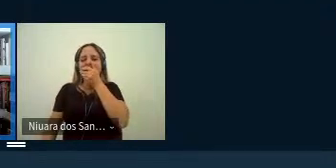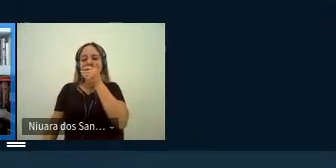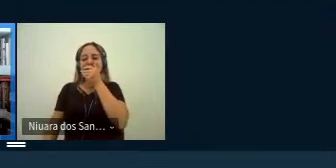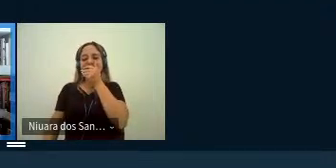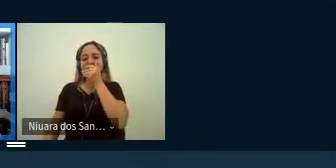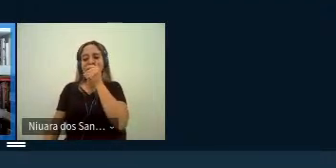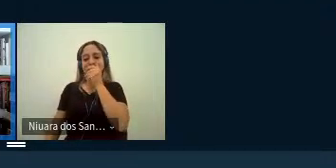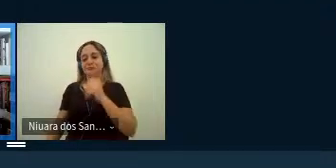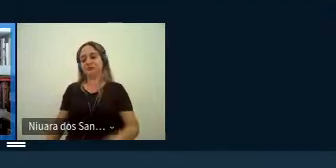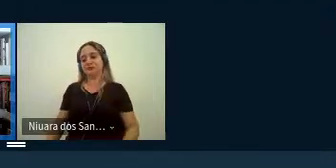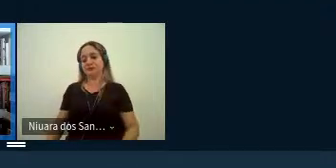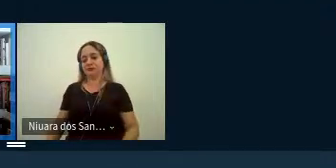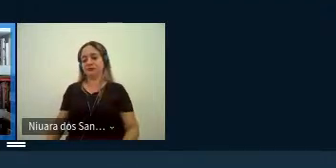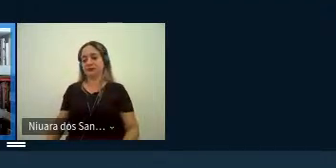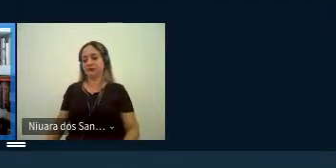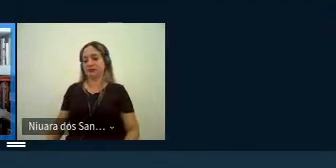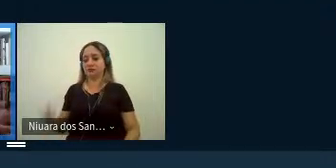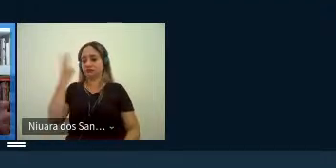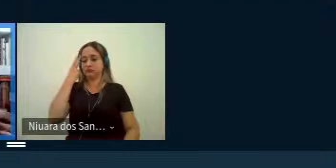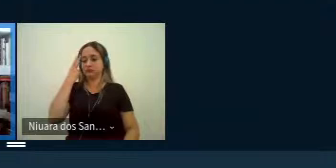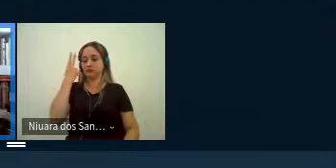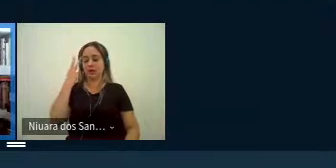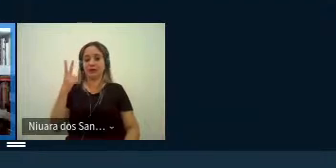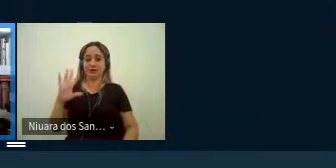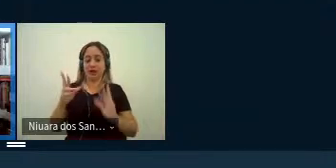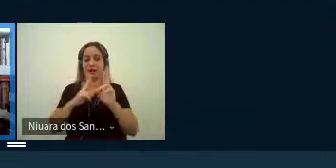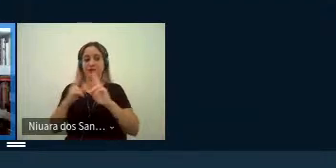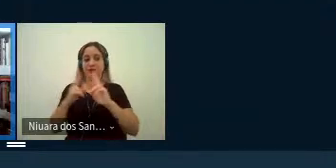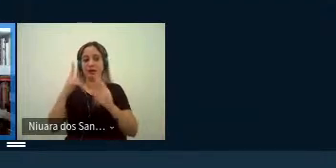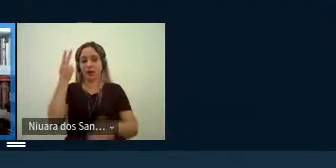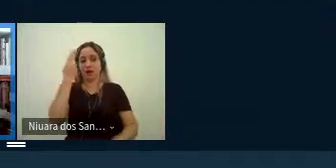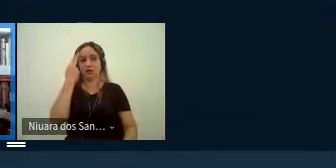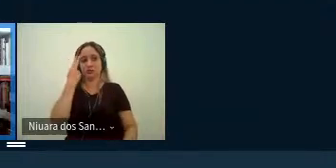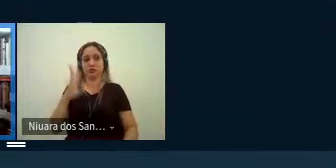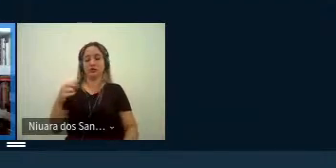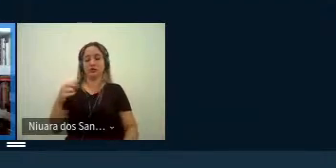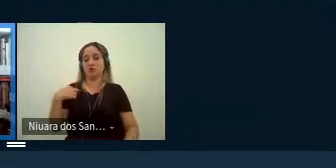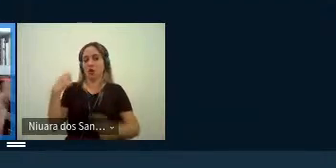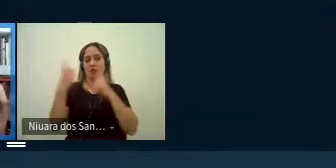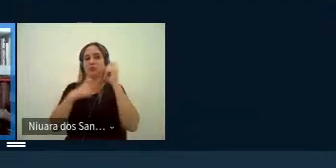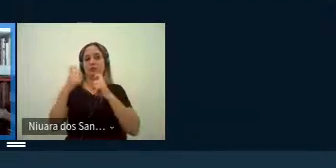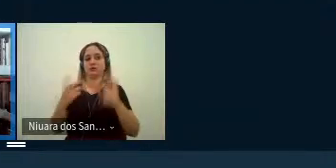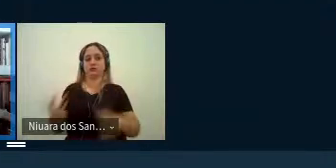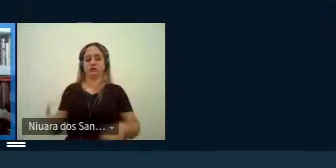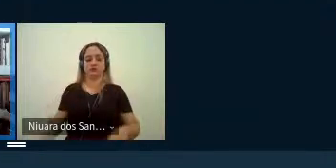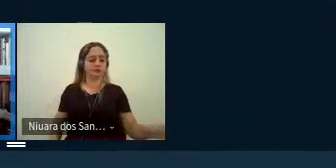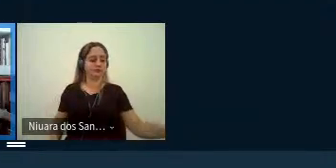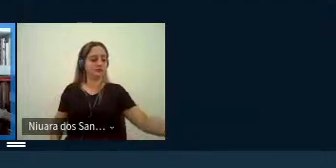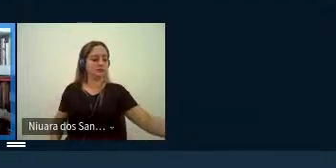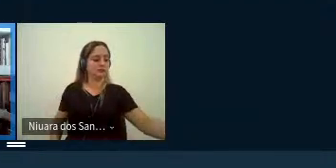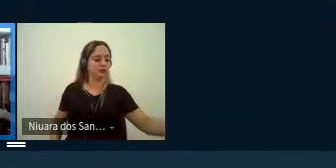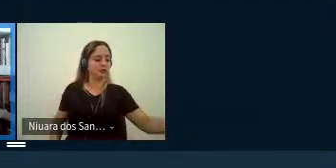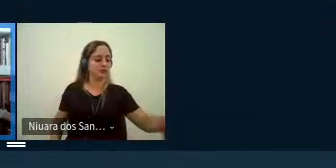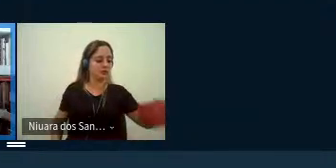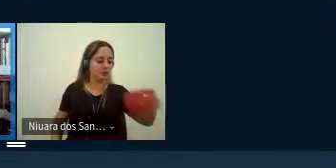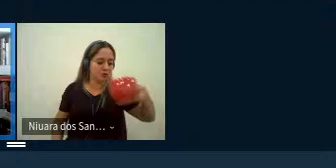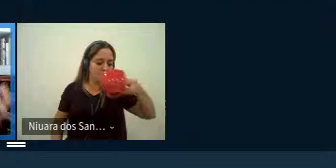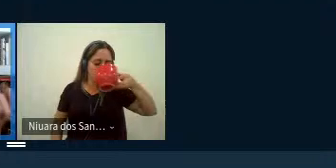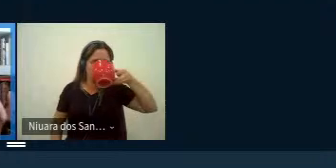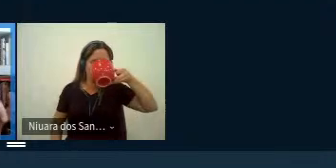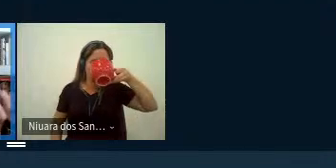aqueles relacionados a normatizar então nós não temos mais essa preocupação né os estudos contemporâneos